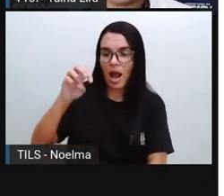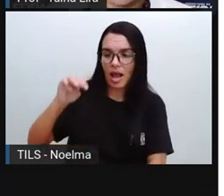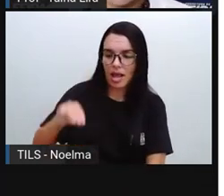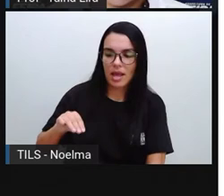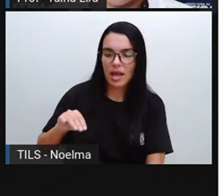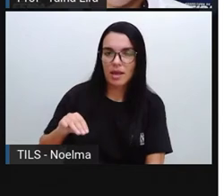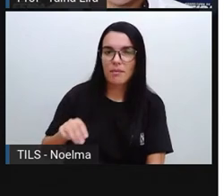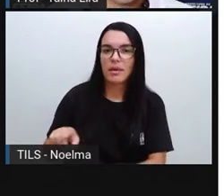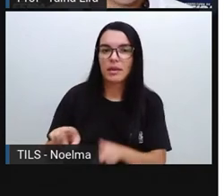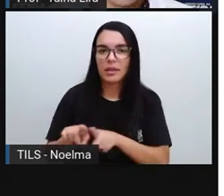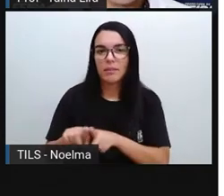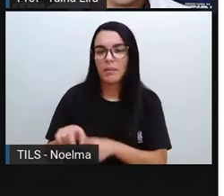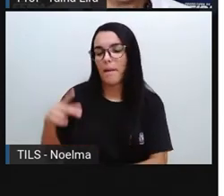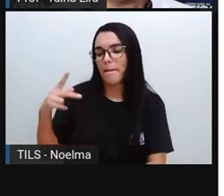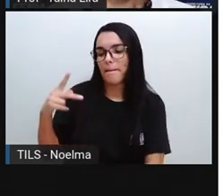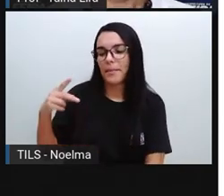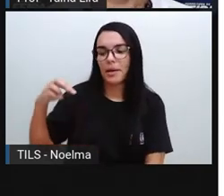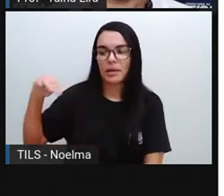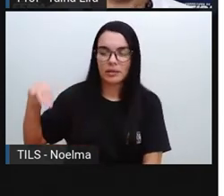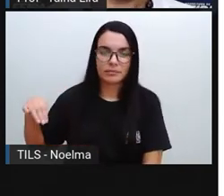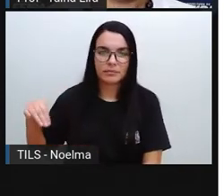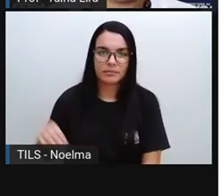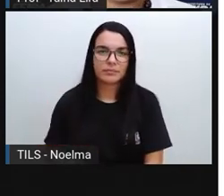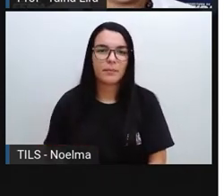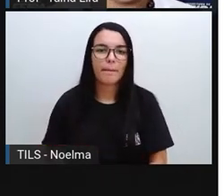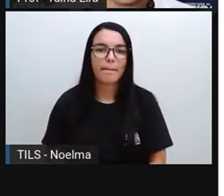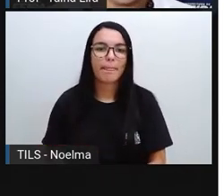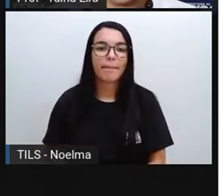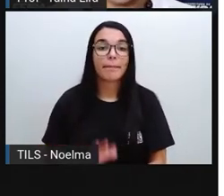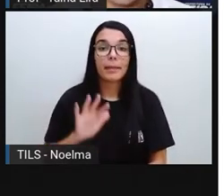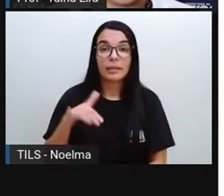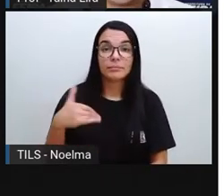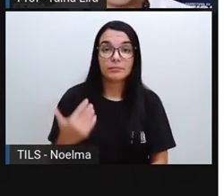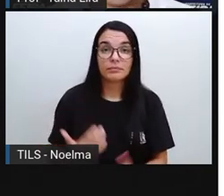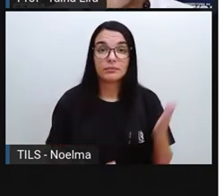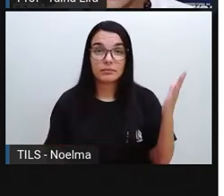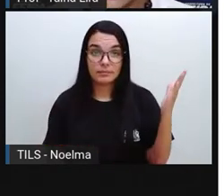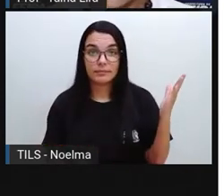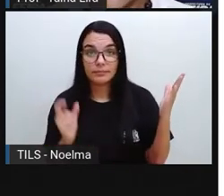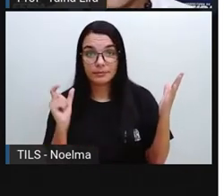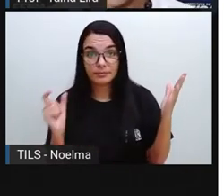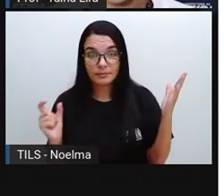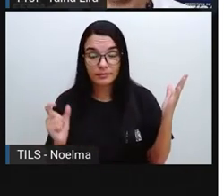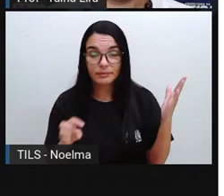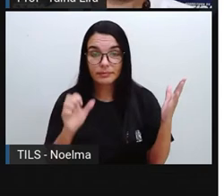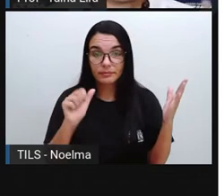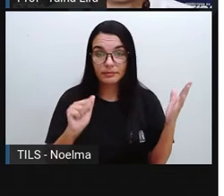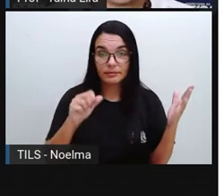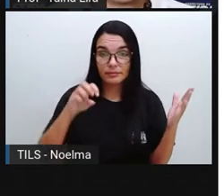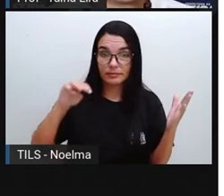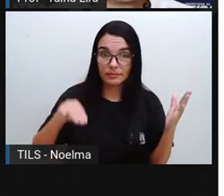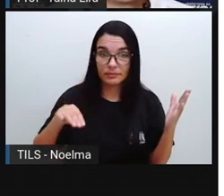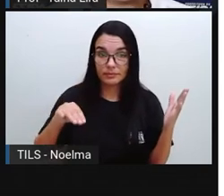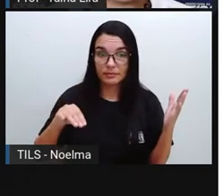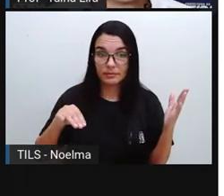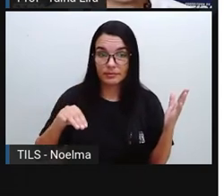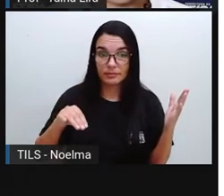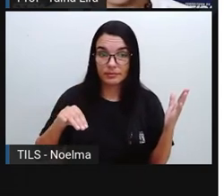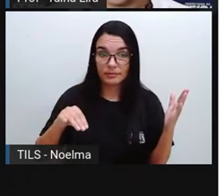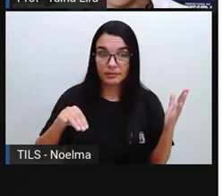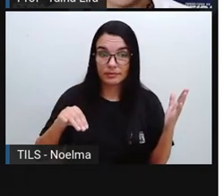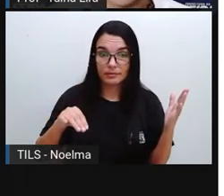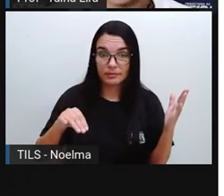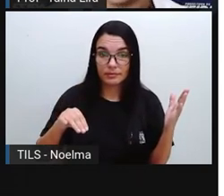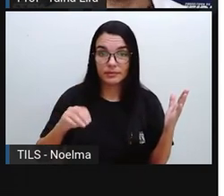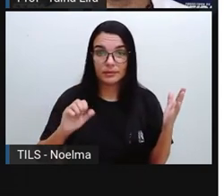PM, tá certo? Então, as siglas AM e PM, ou AME e PM, se vocês